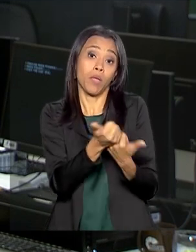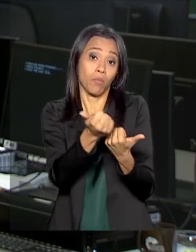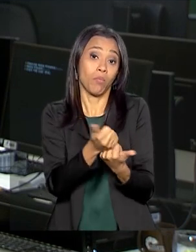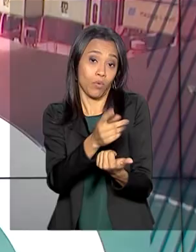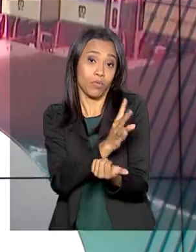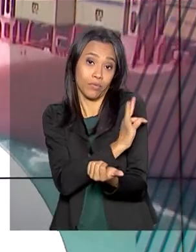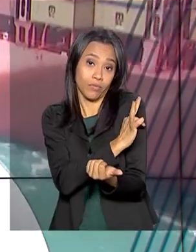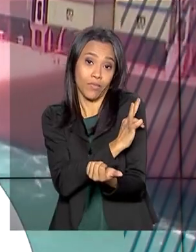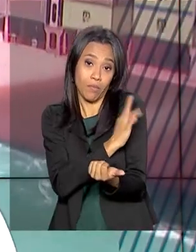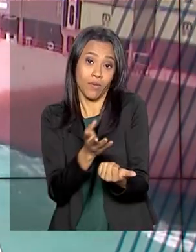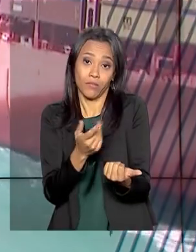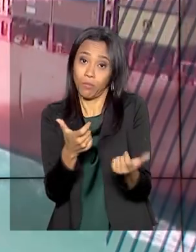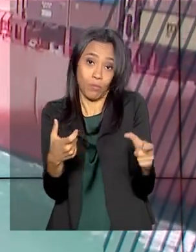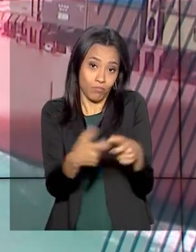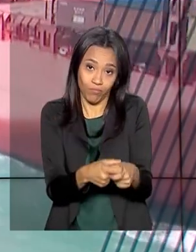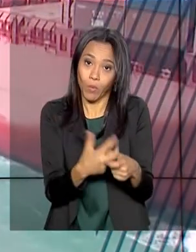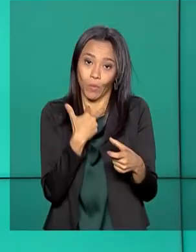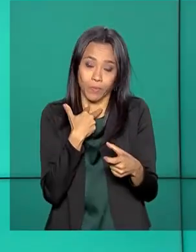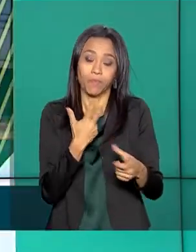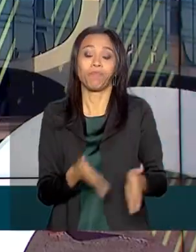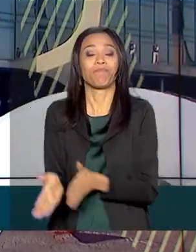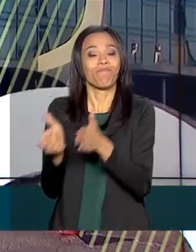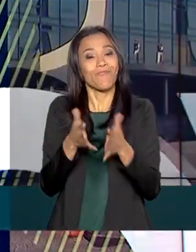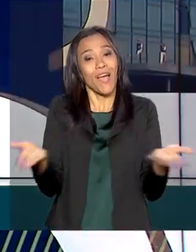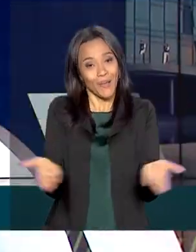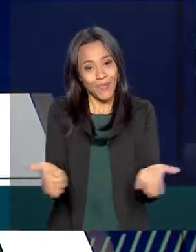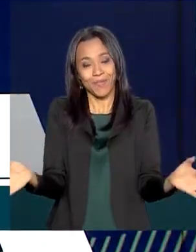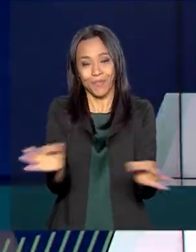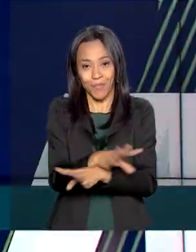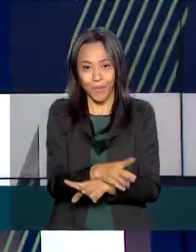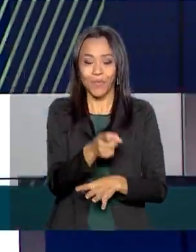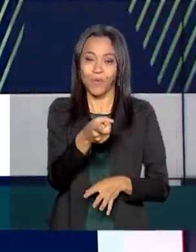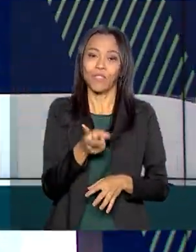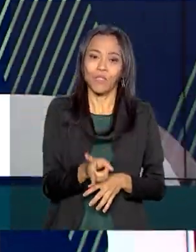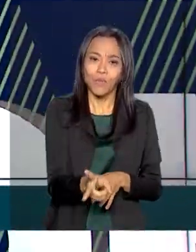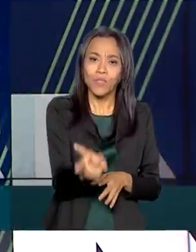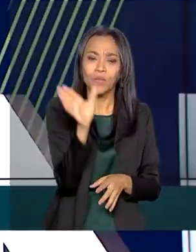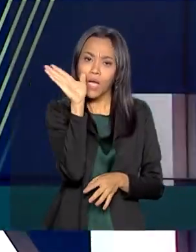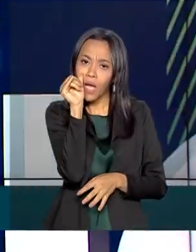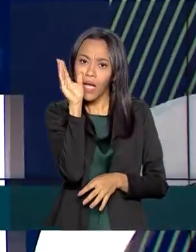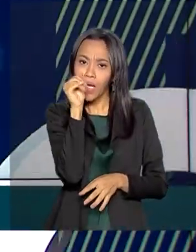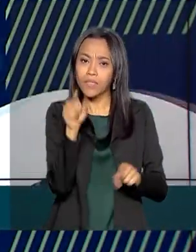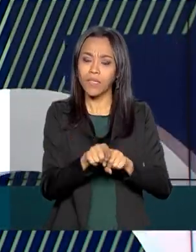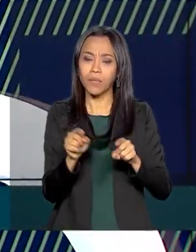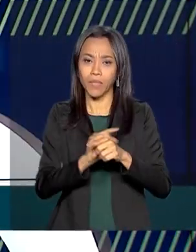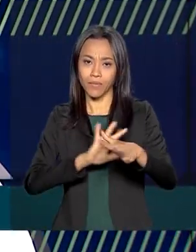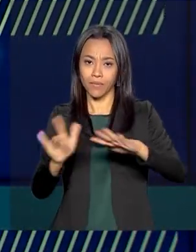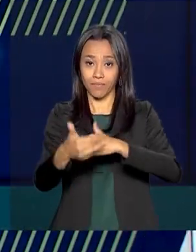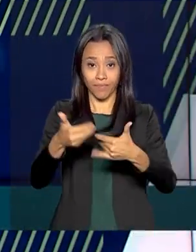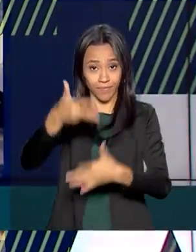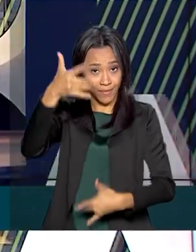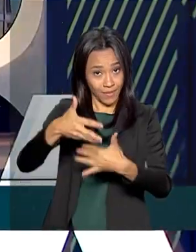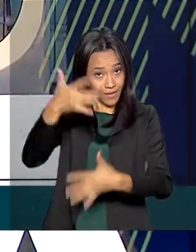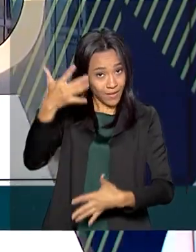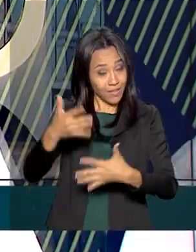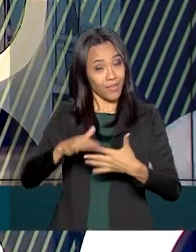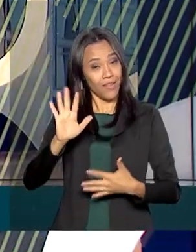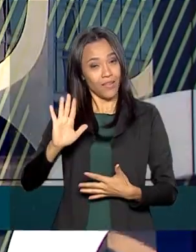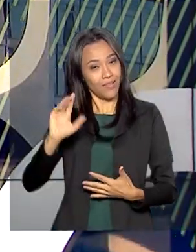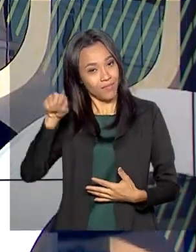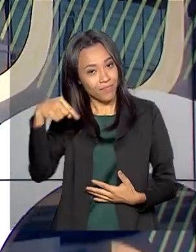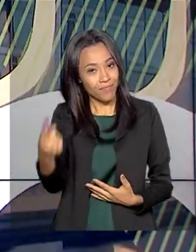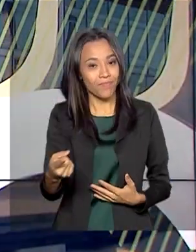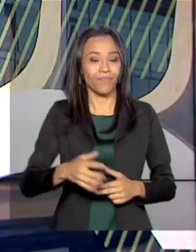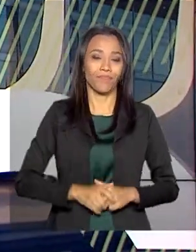enfermagem. O governo agora fica por aqui. Continue nos acompanhando também pelas redes sociais. Até a próxima